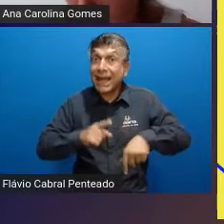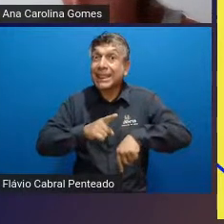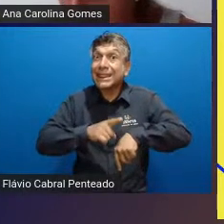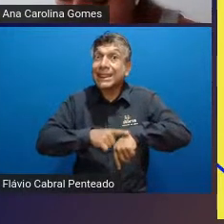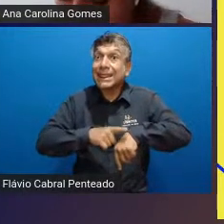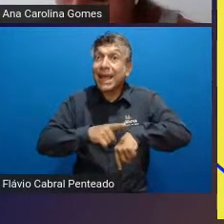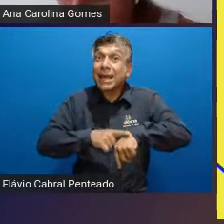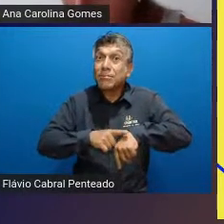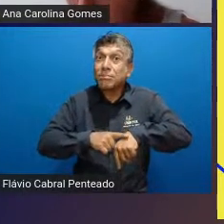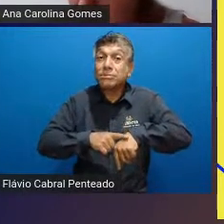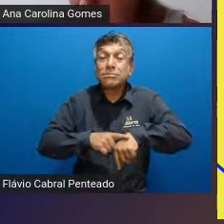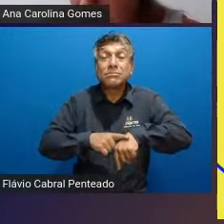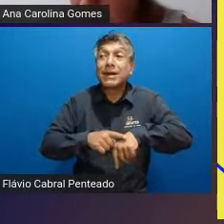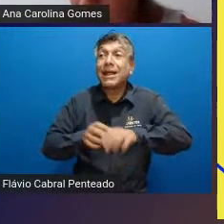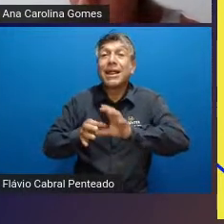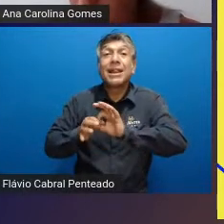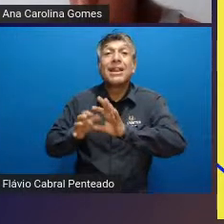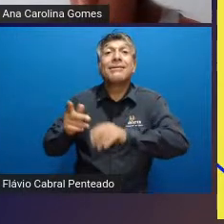liberdade pra eles